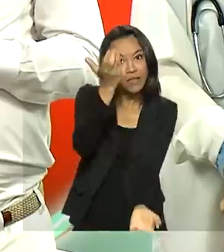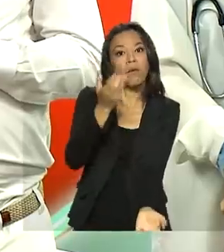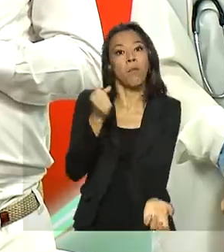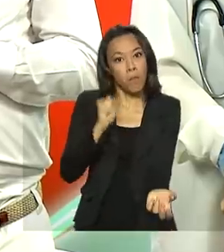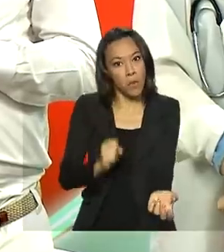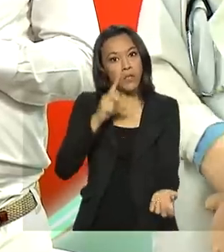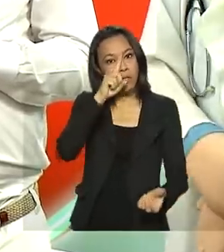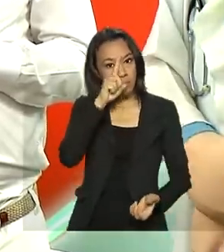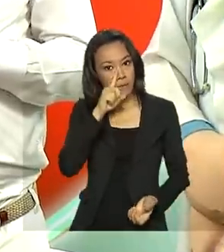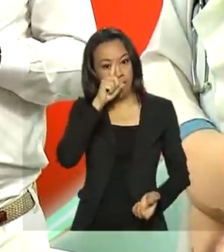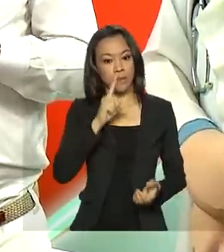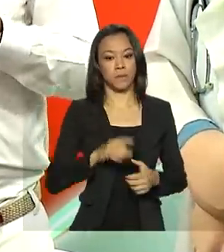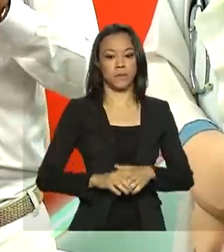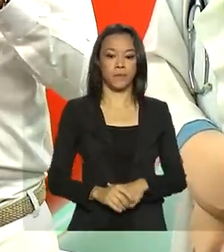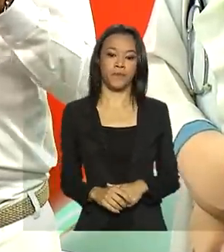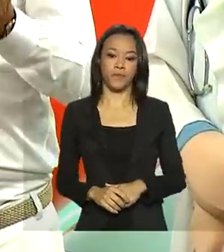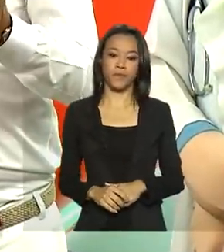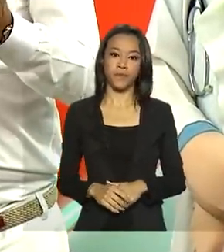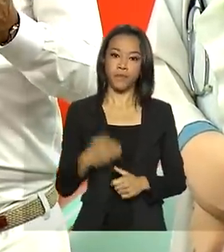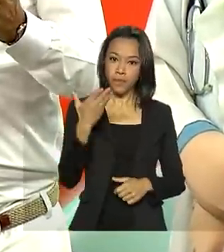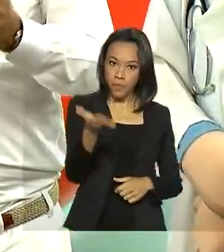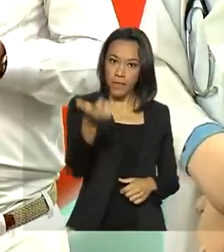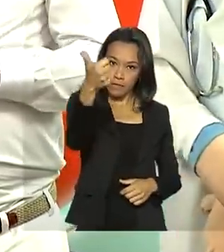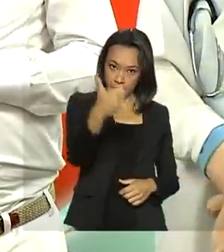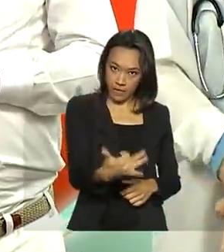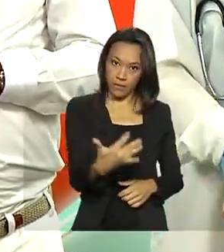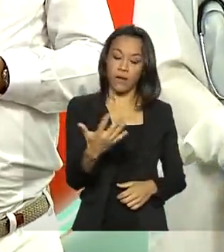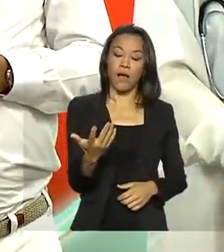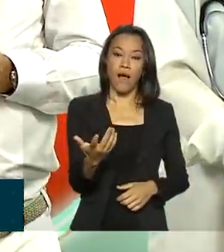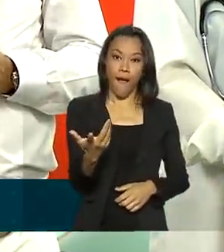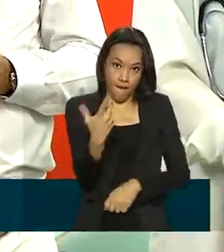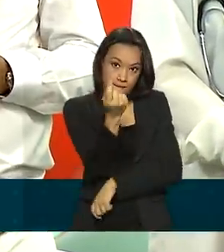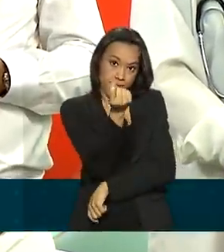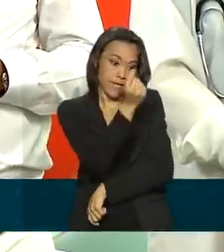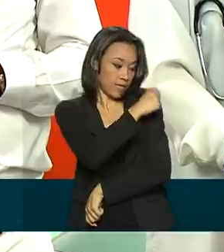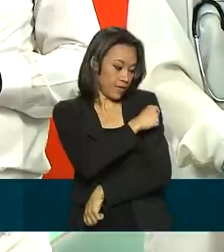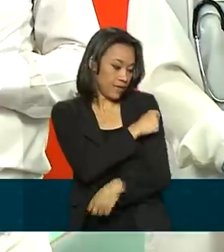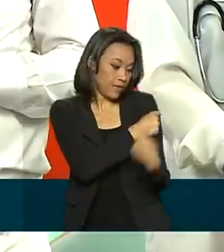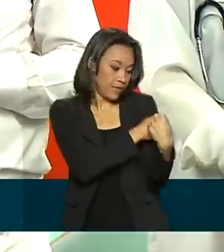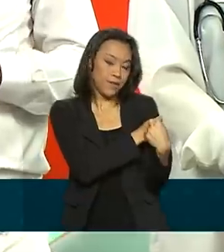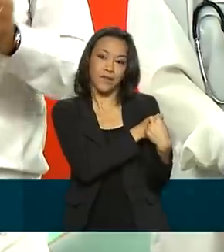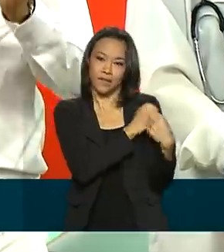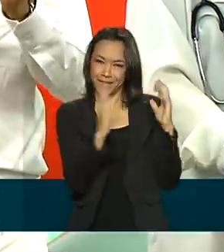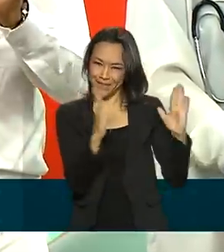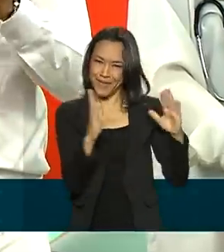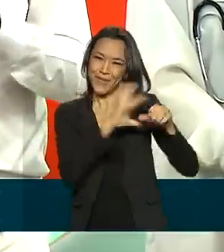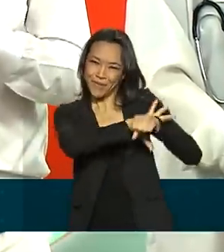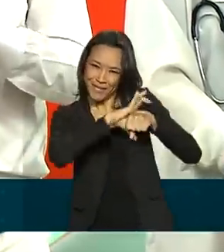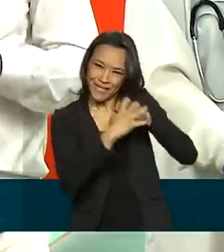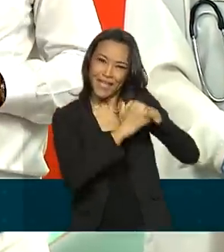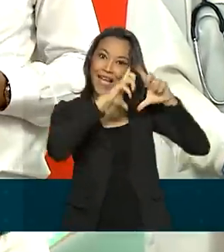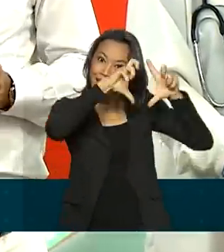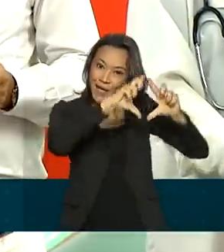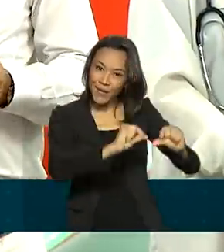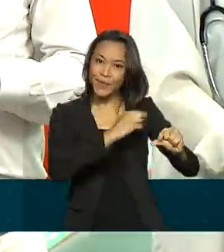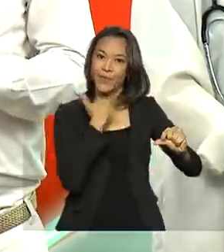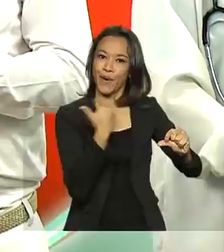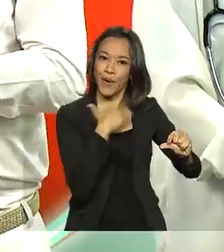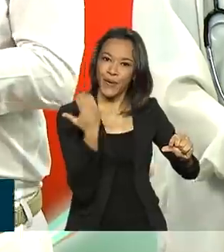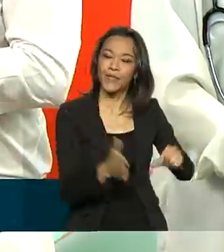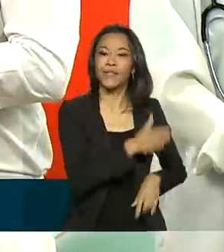risco. E assim como a vacina nessa pandemia reduziu a mortalidade,